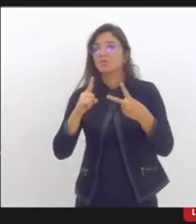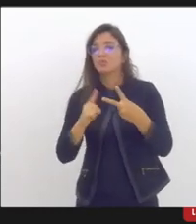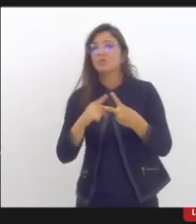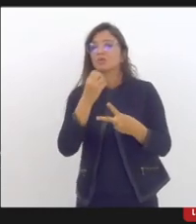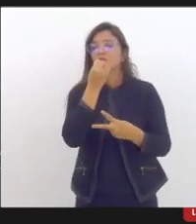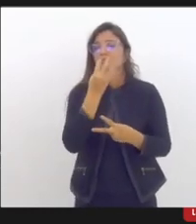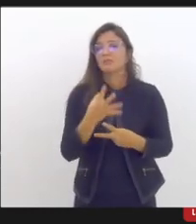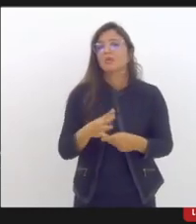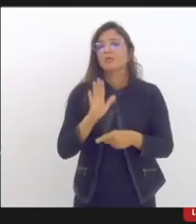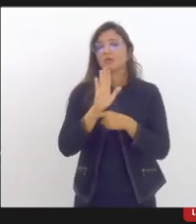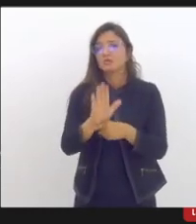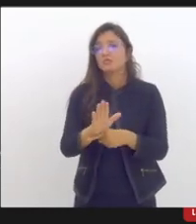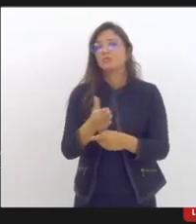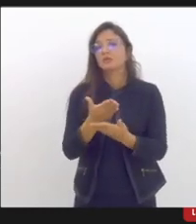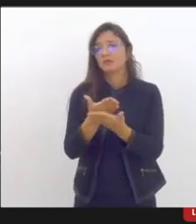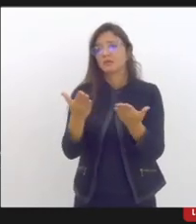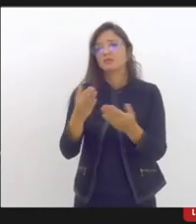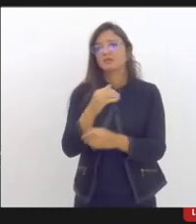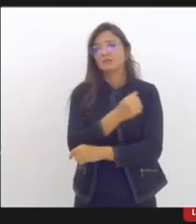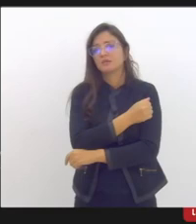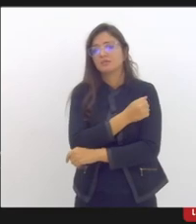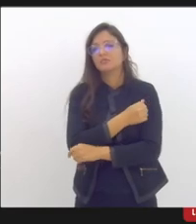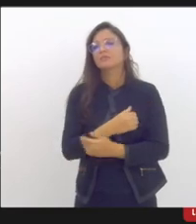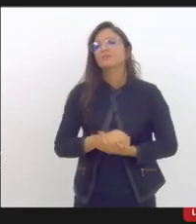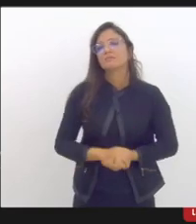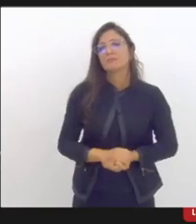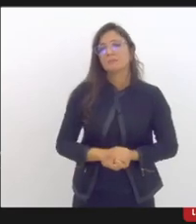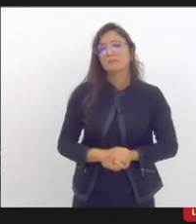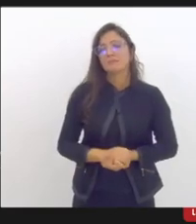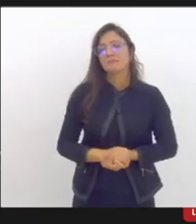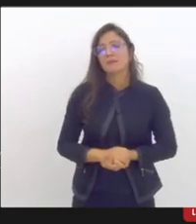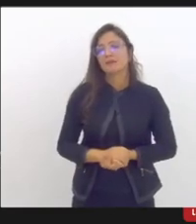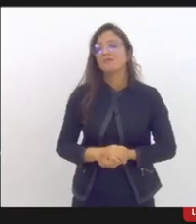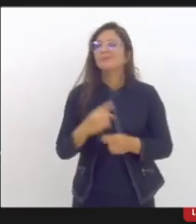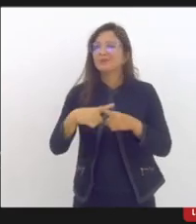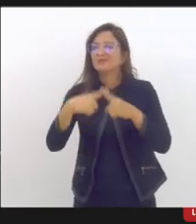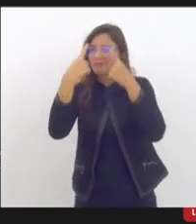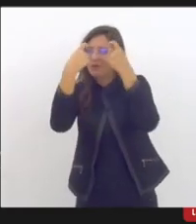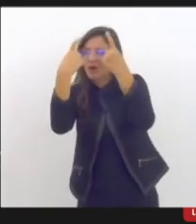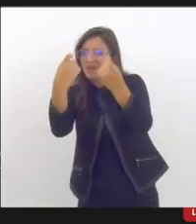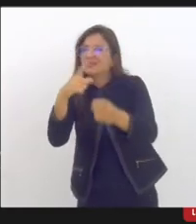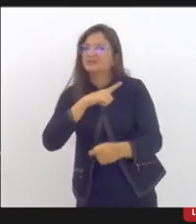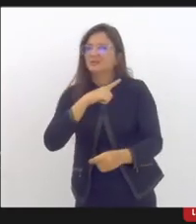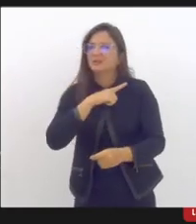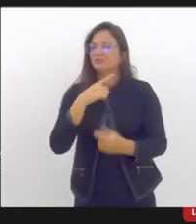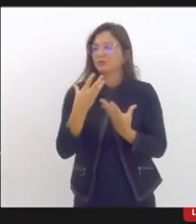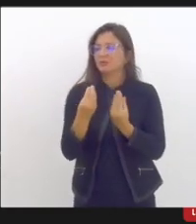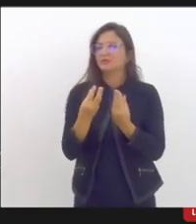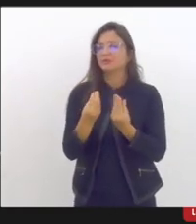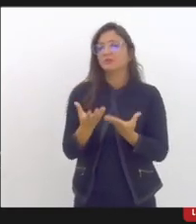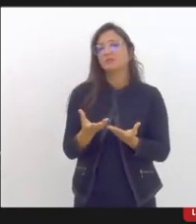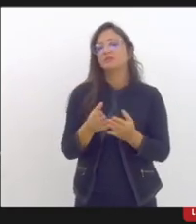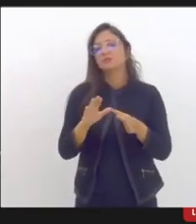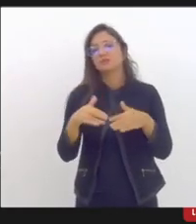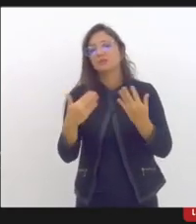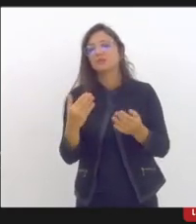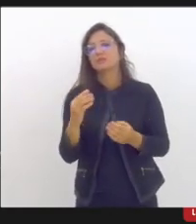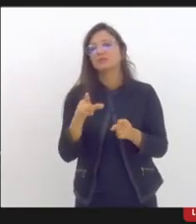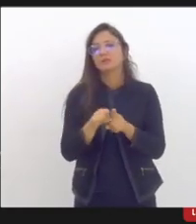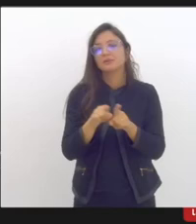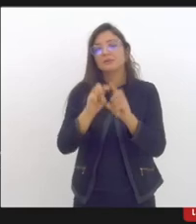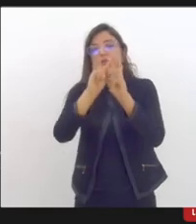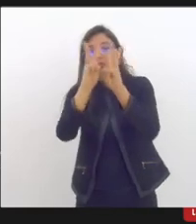forma mais recente, visando também enfrentamento às violências. E a gente teve também a realização de